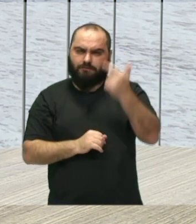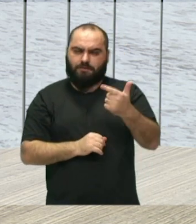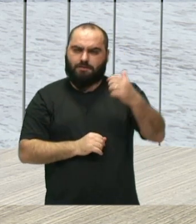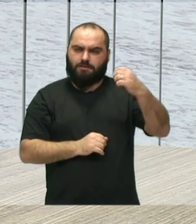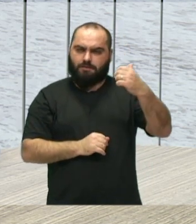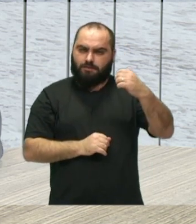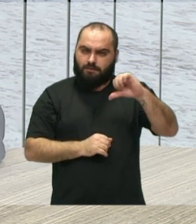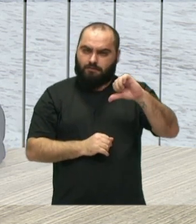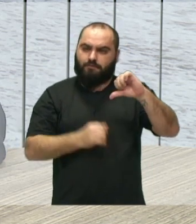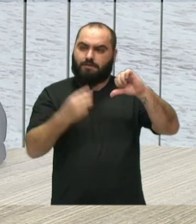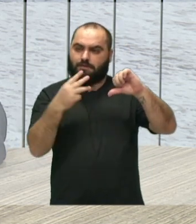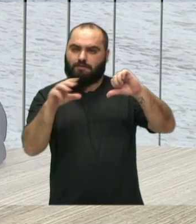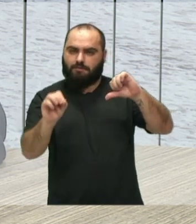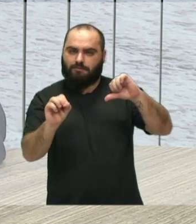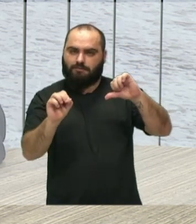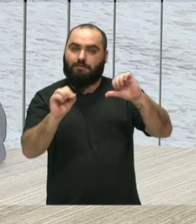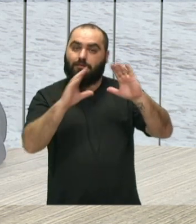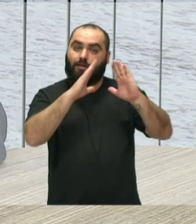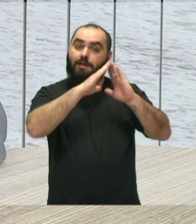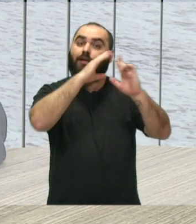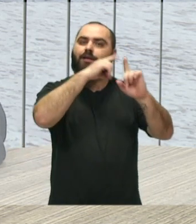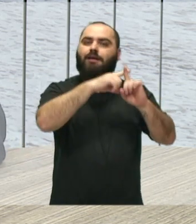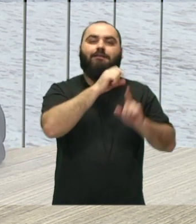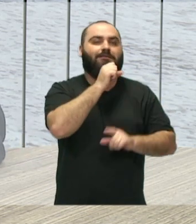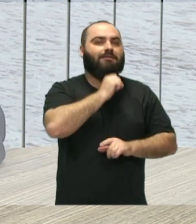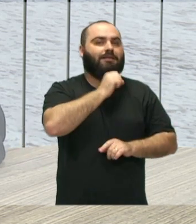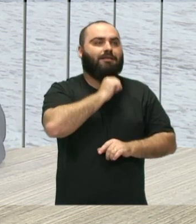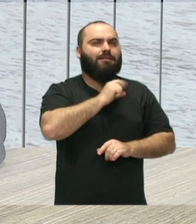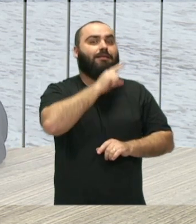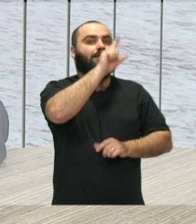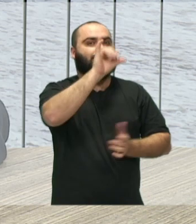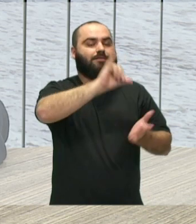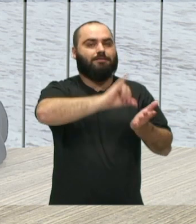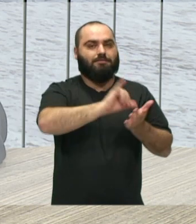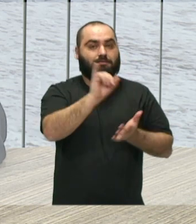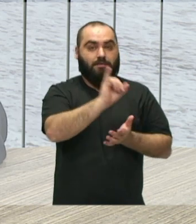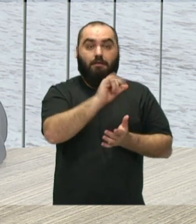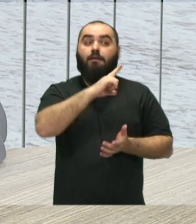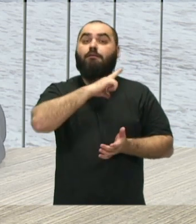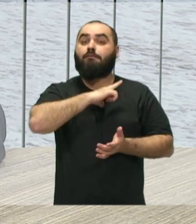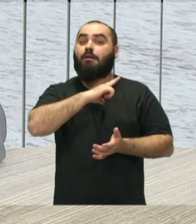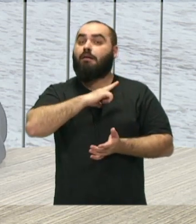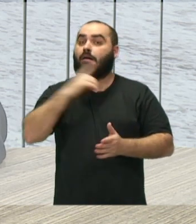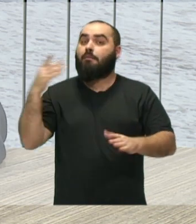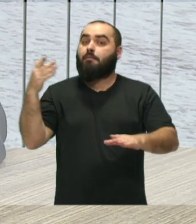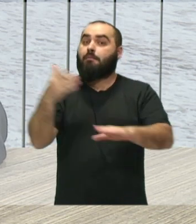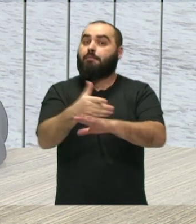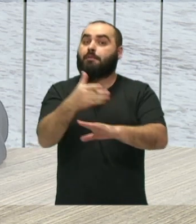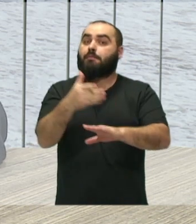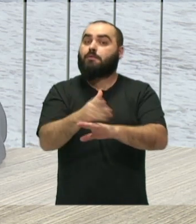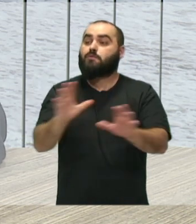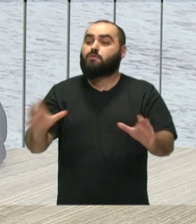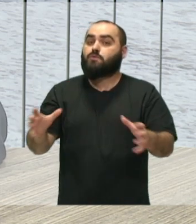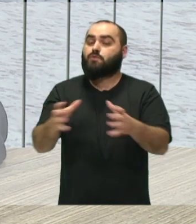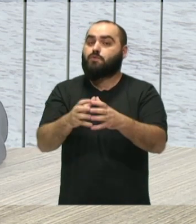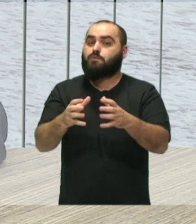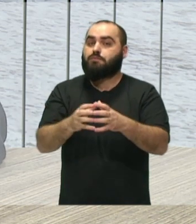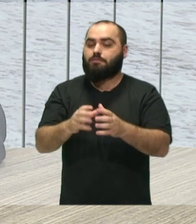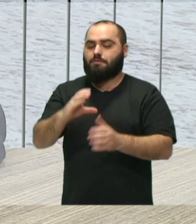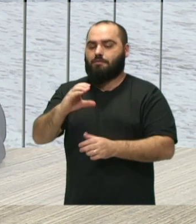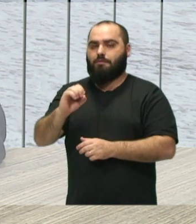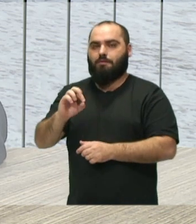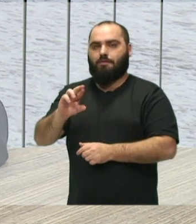Conceição, às 20 horas. E nós teremos uma participação estreando, então, o nosso grupo de cordas do